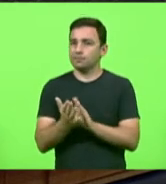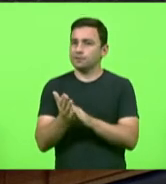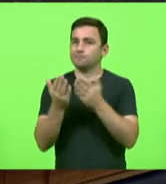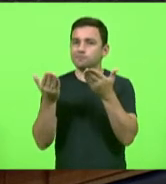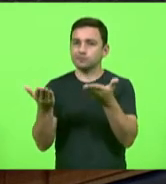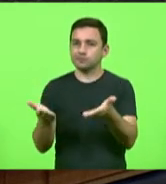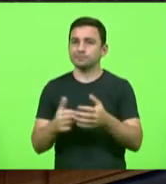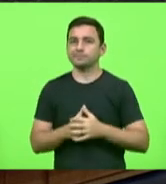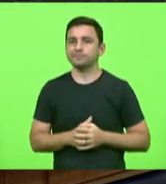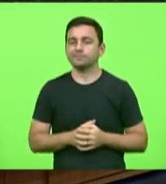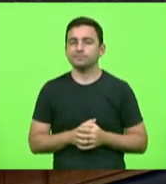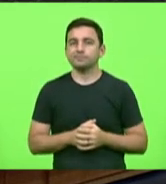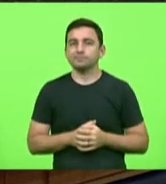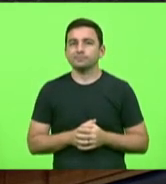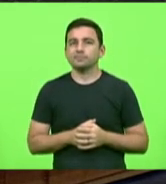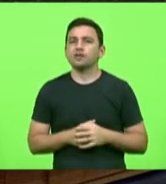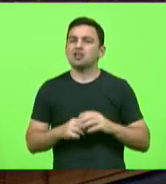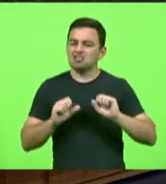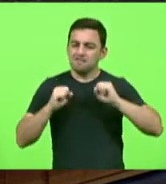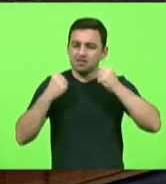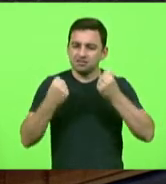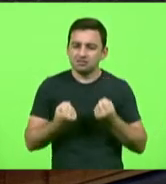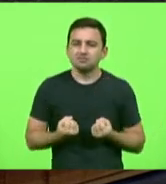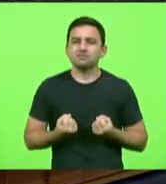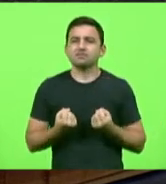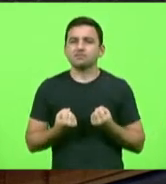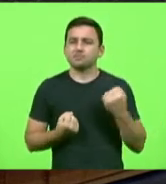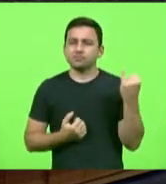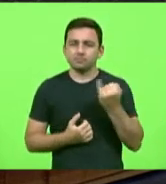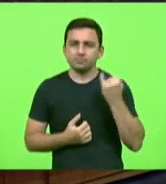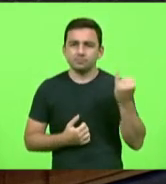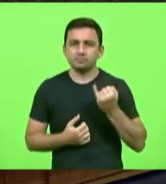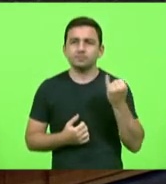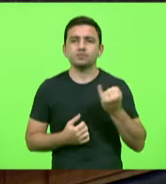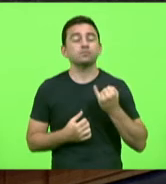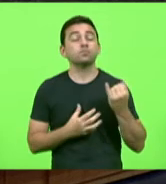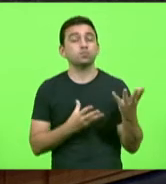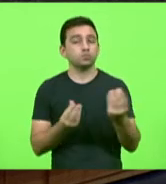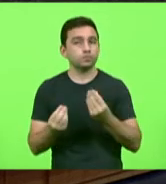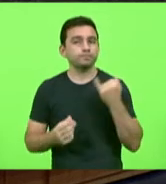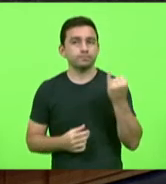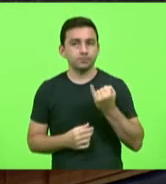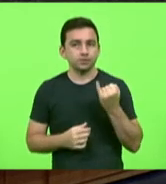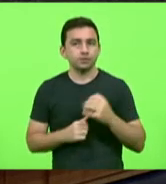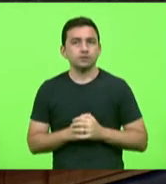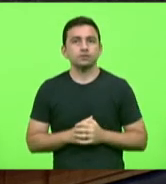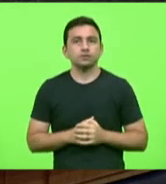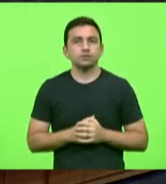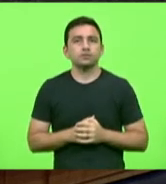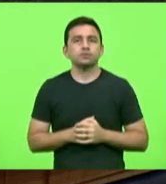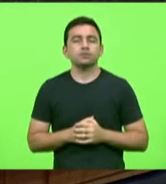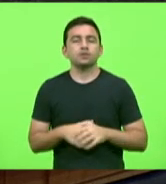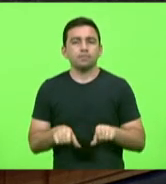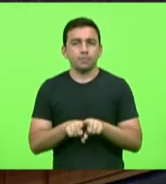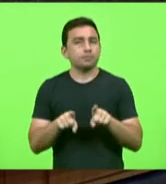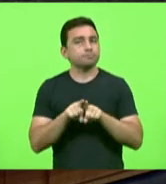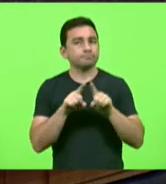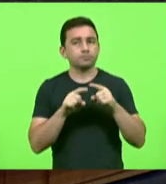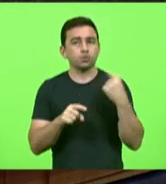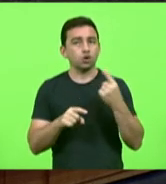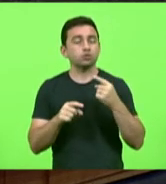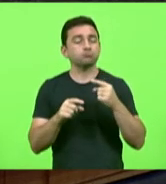por ser esse defensor dessa causa dentre outras muitíssimo importantes né mas é importante que a gente olhe para isso e